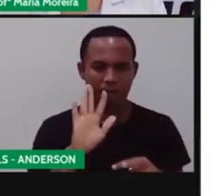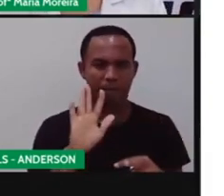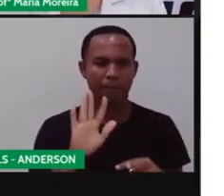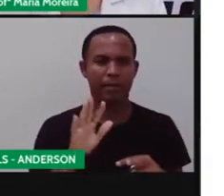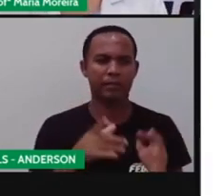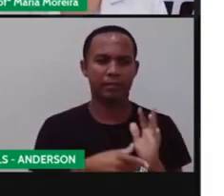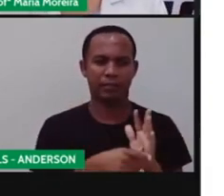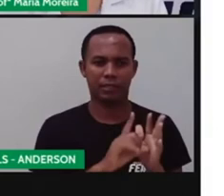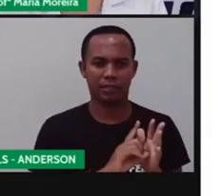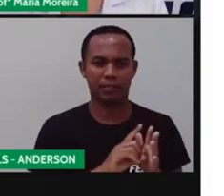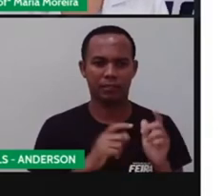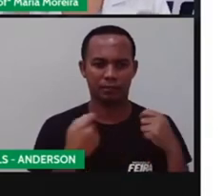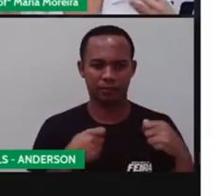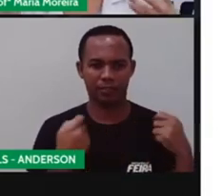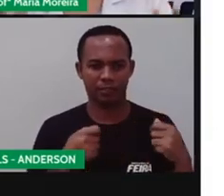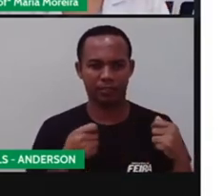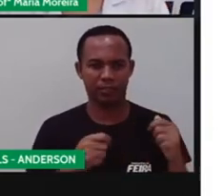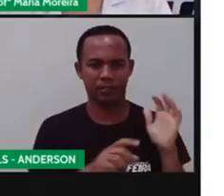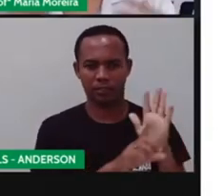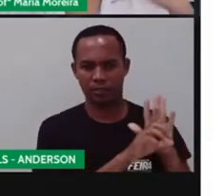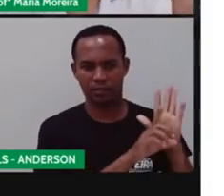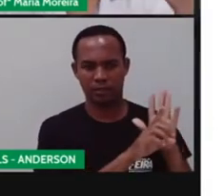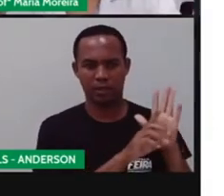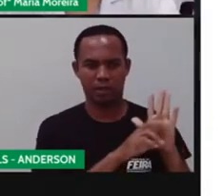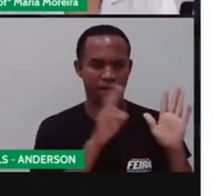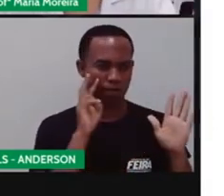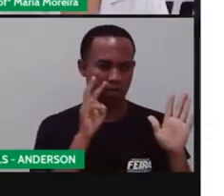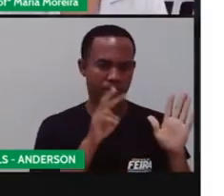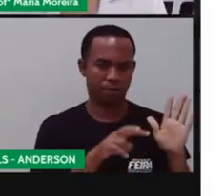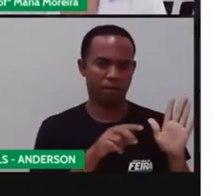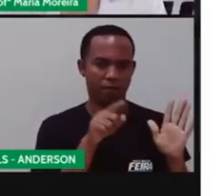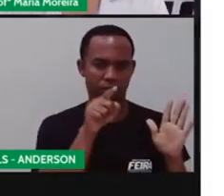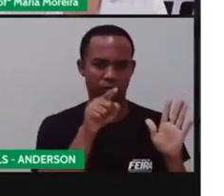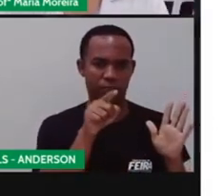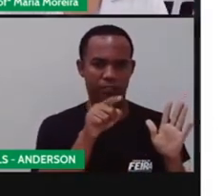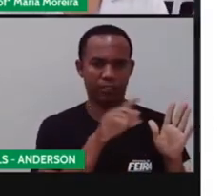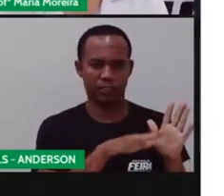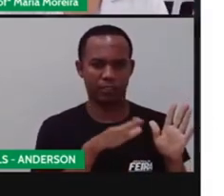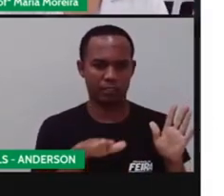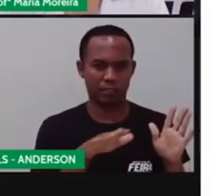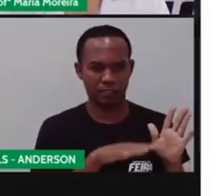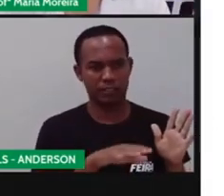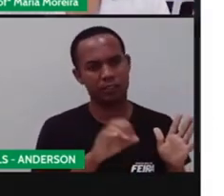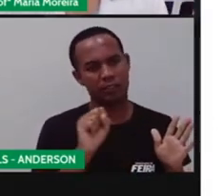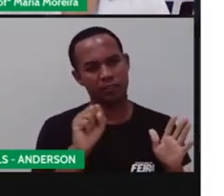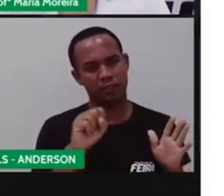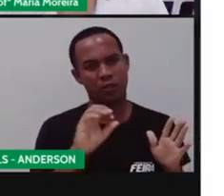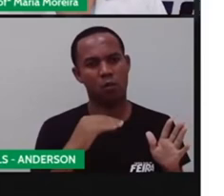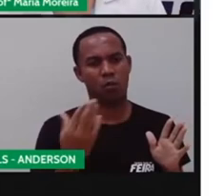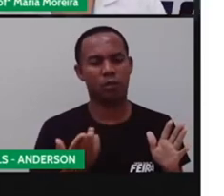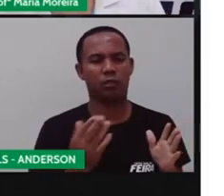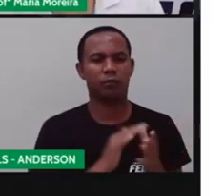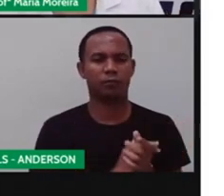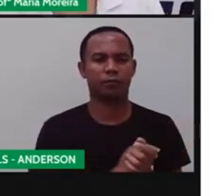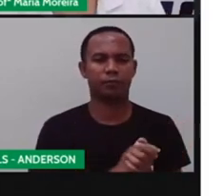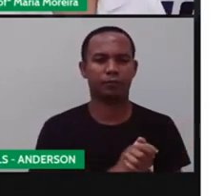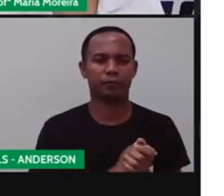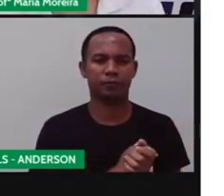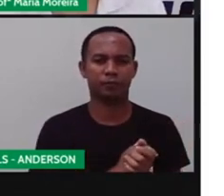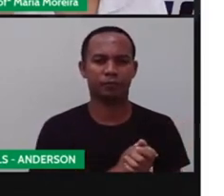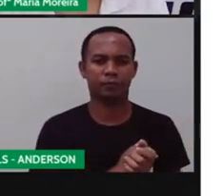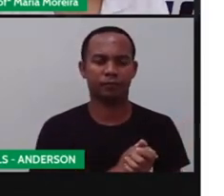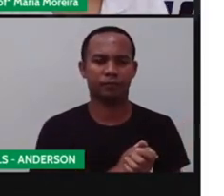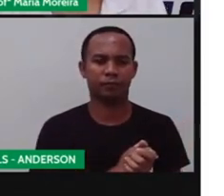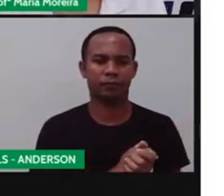quê? De normas, de leis, para que vocês não sejam prejudicados. Bom, a semana a gente vai falar sobre